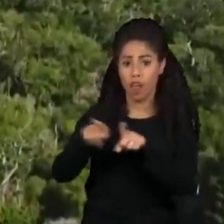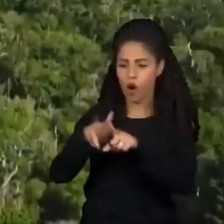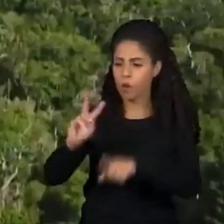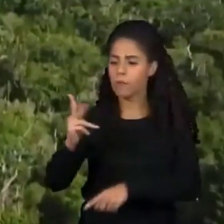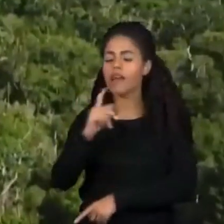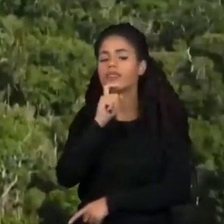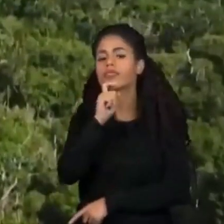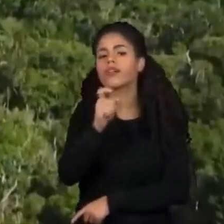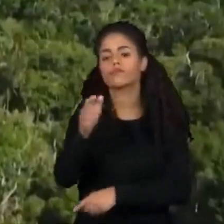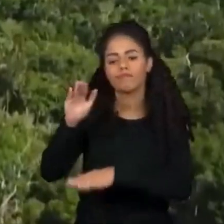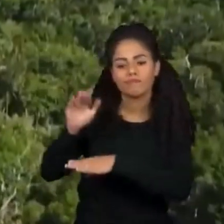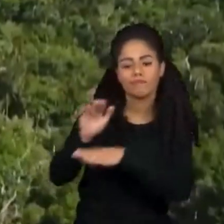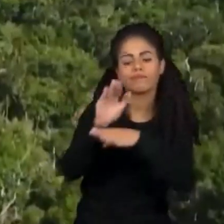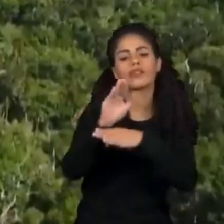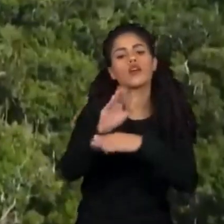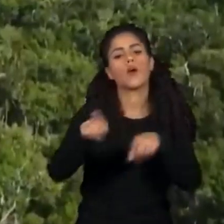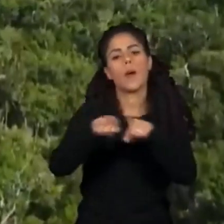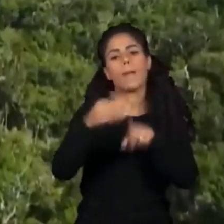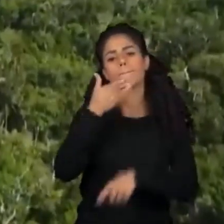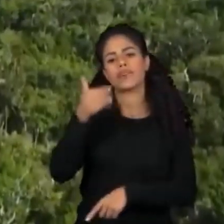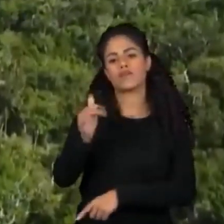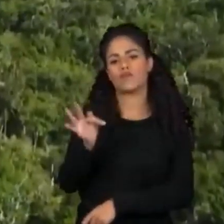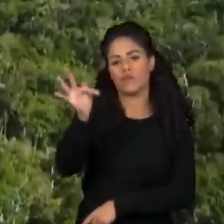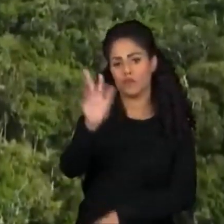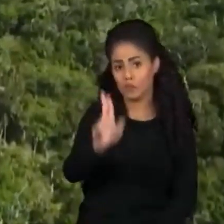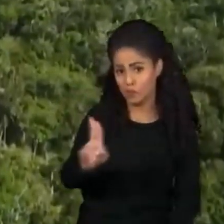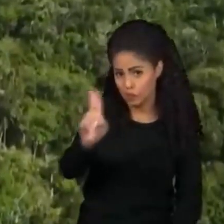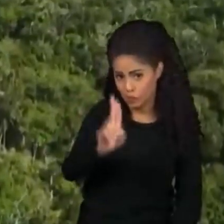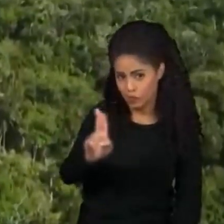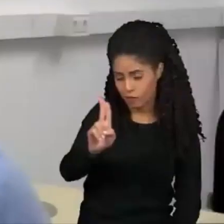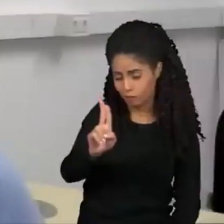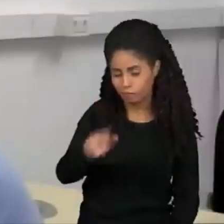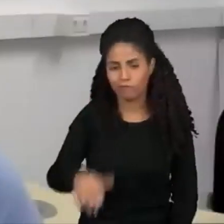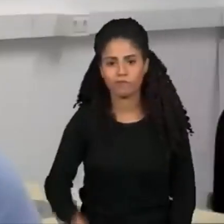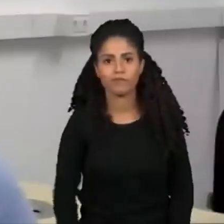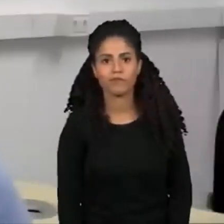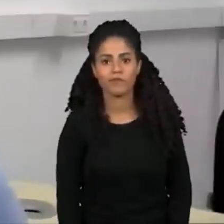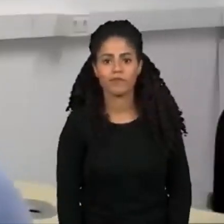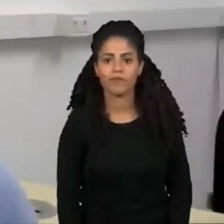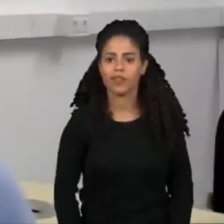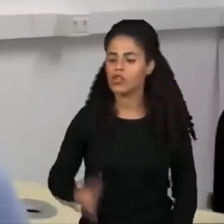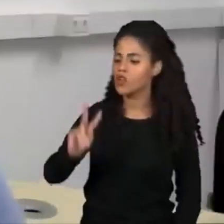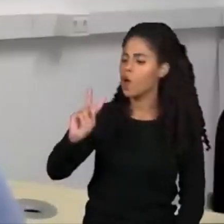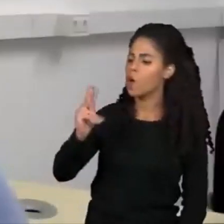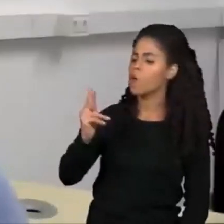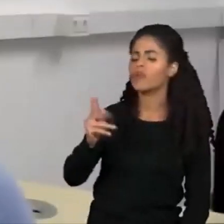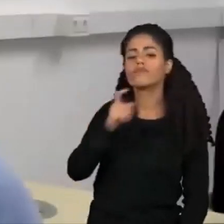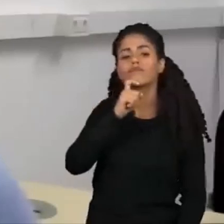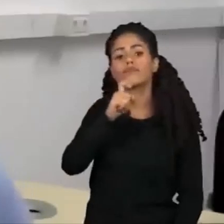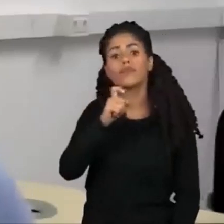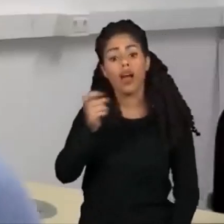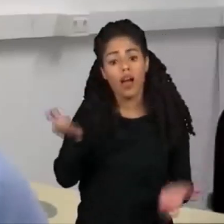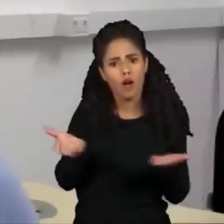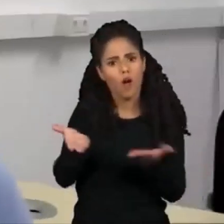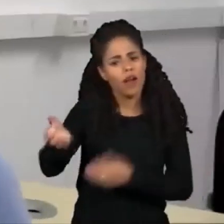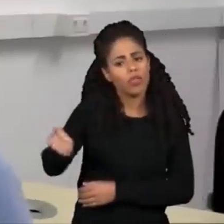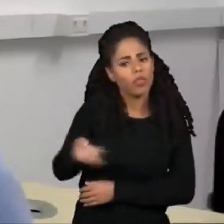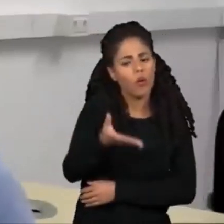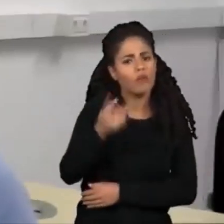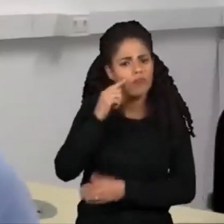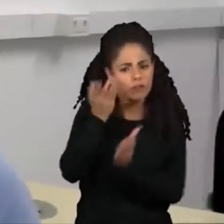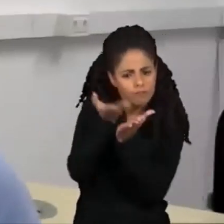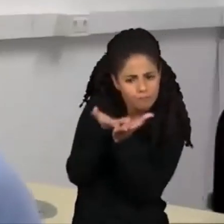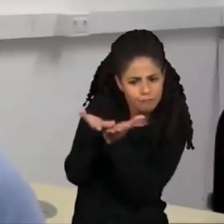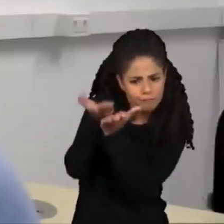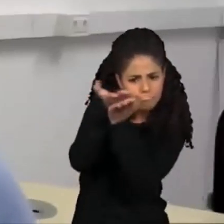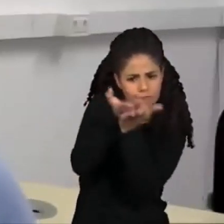considerado o combustível do futuro. O hidrogênio verde é uma tecnologia ainda muito recente. Ela não está